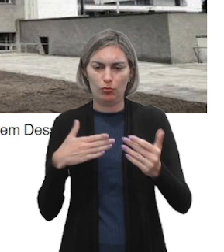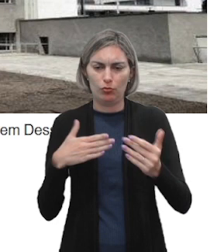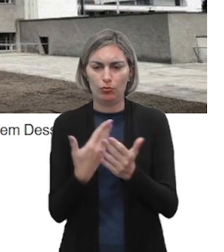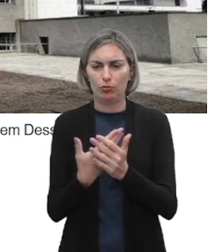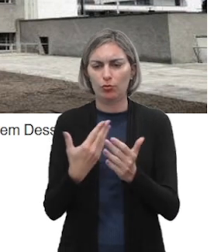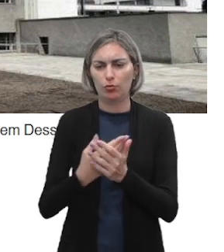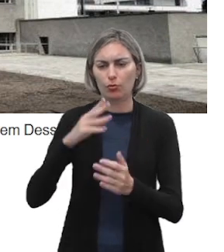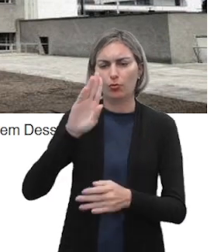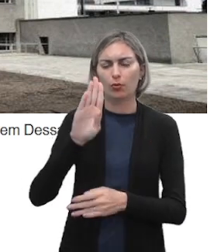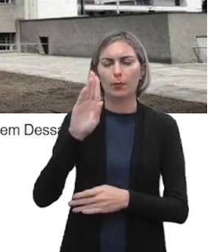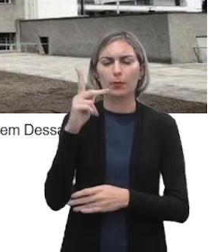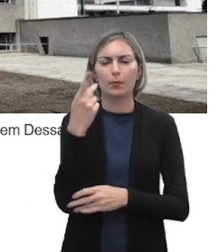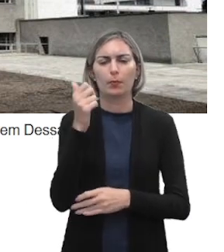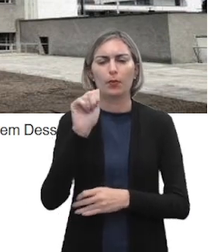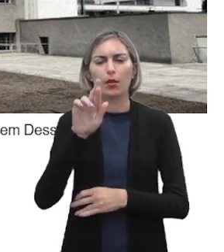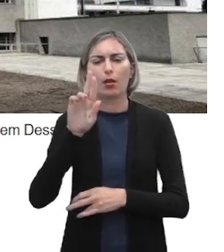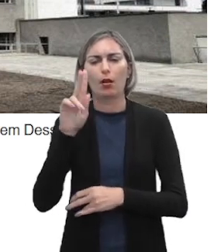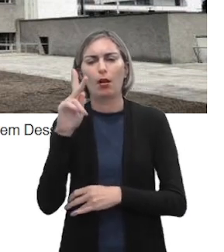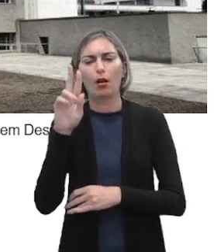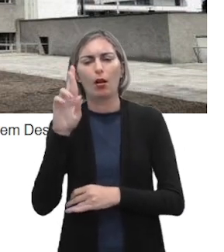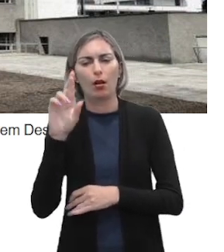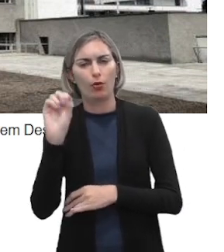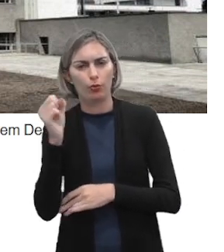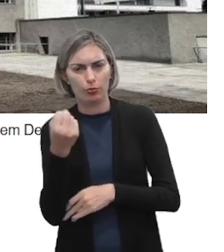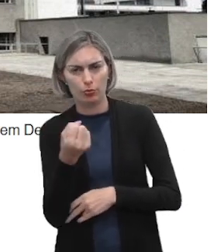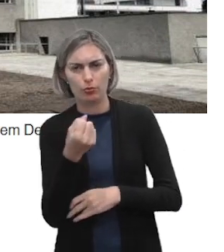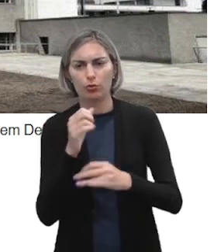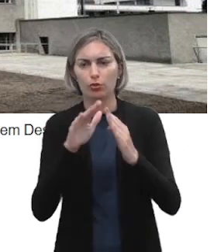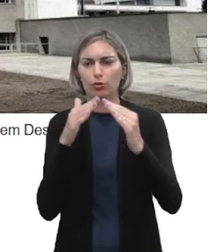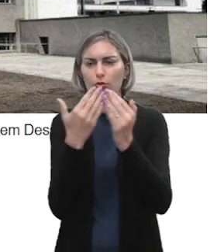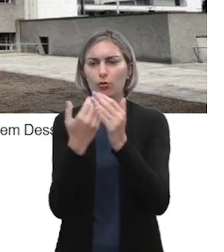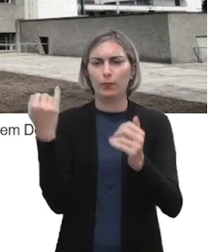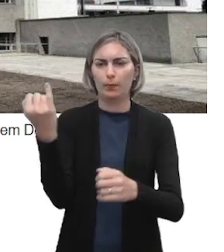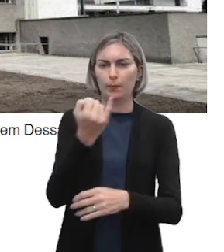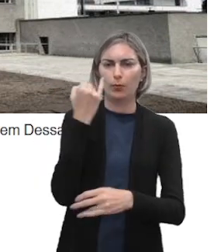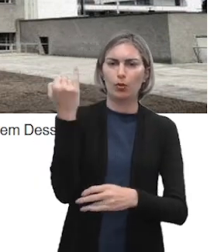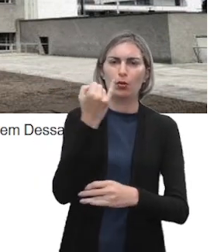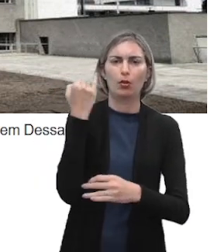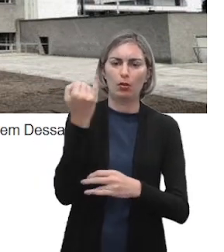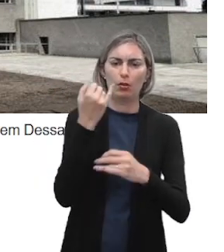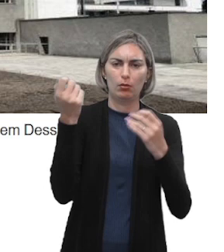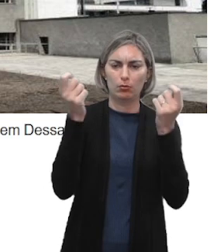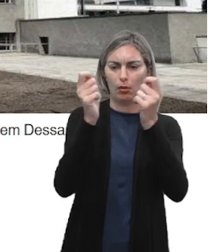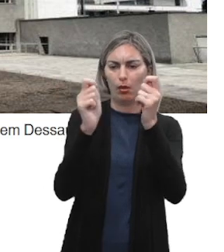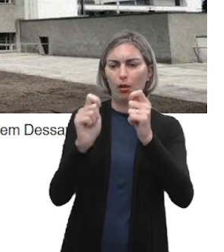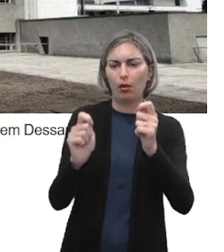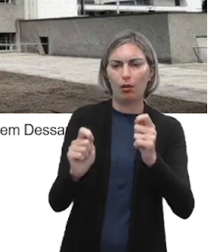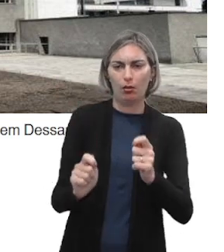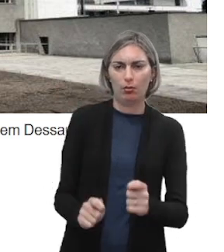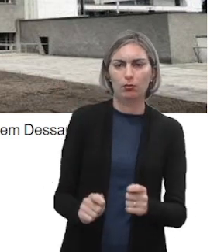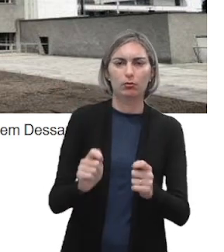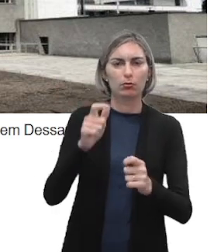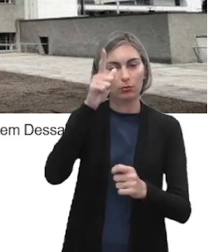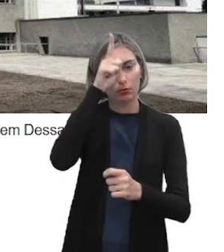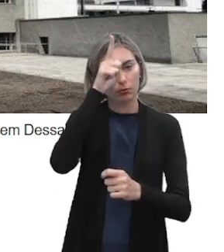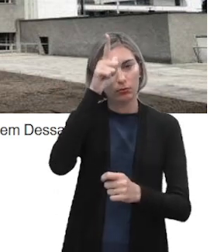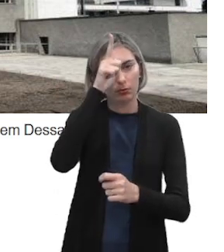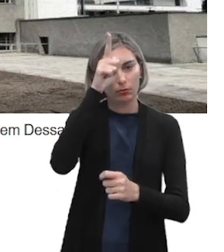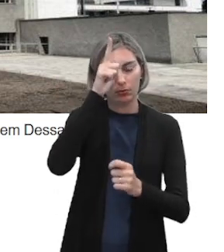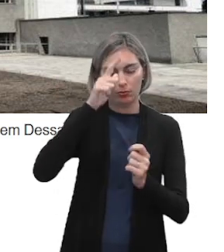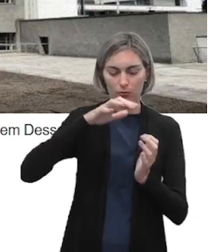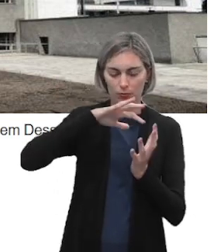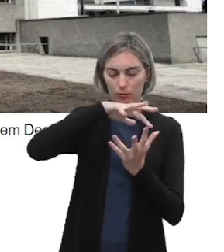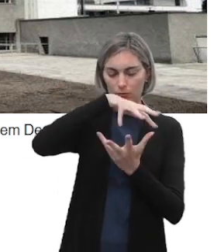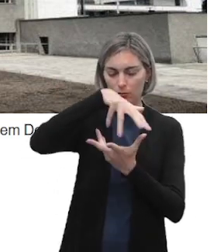vertical. Essa escola que foi tão importante para a arte da Alemanha e no